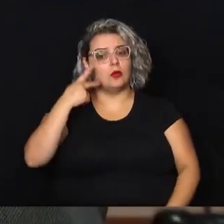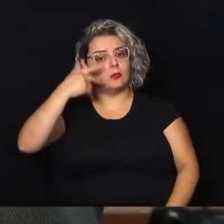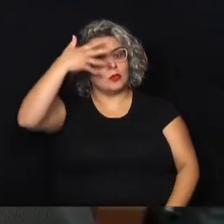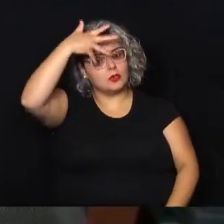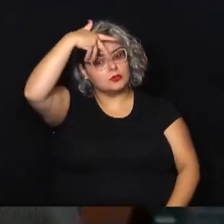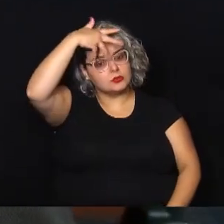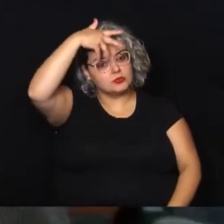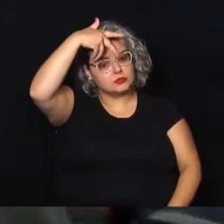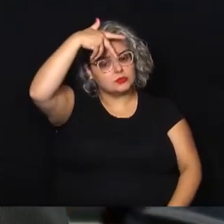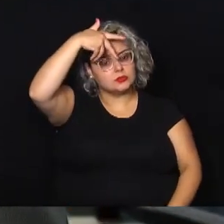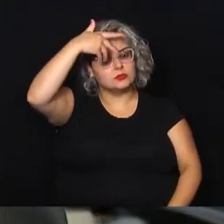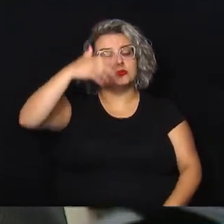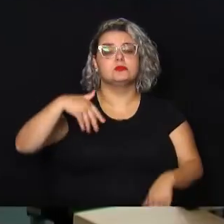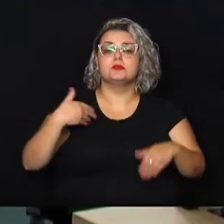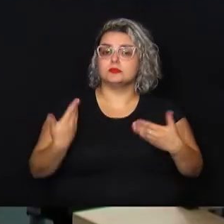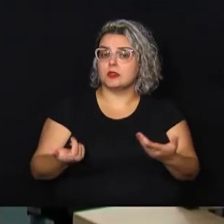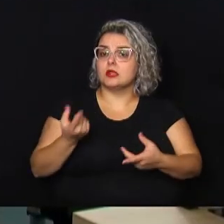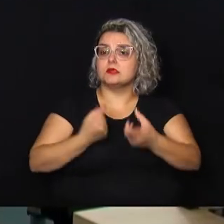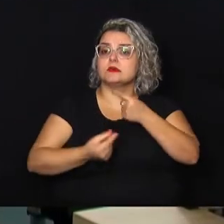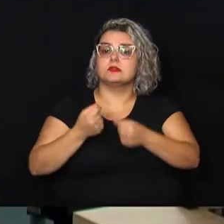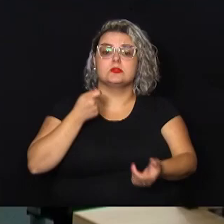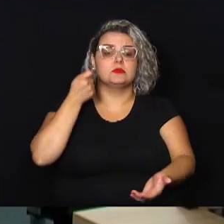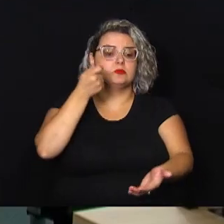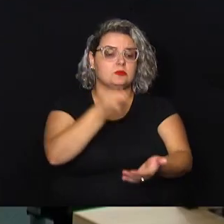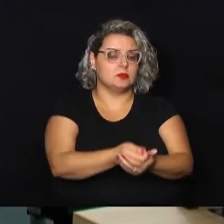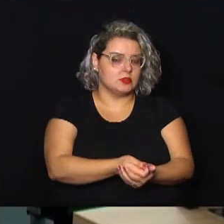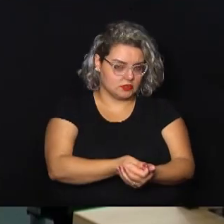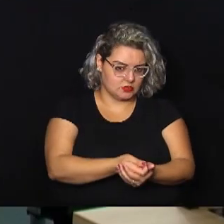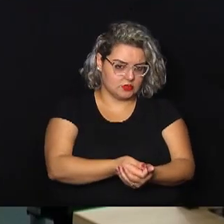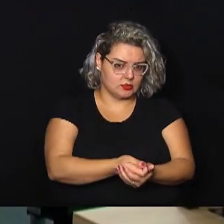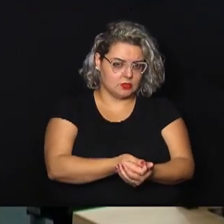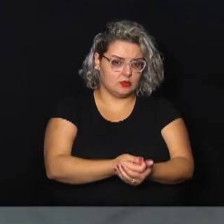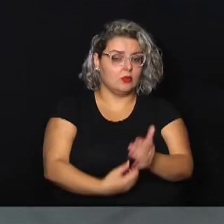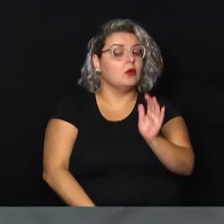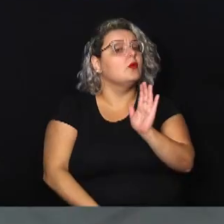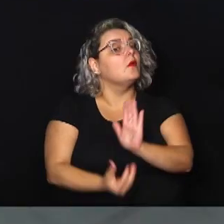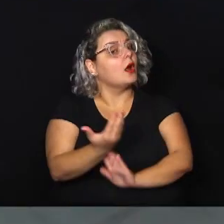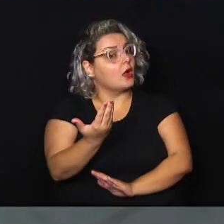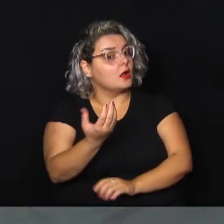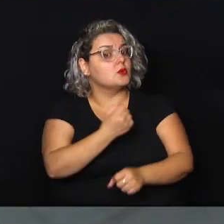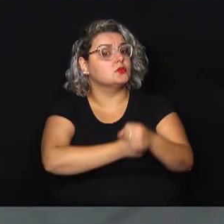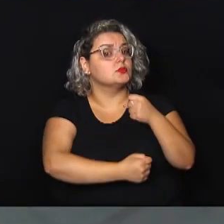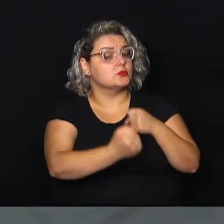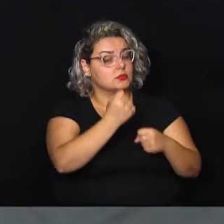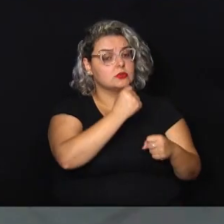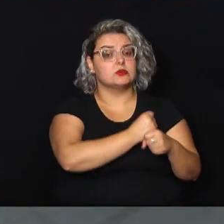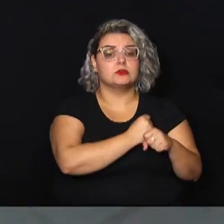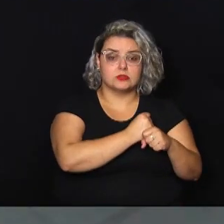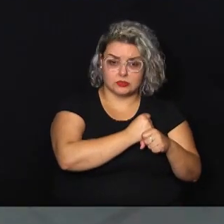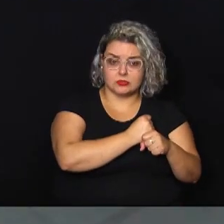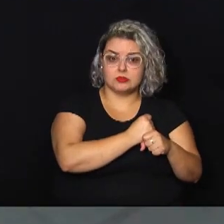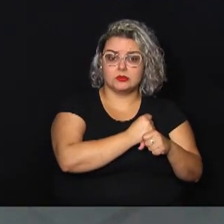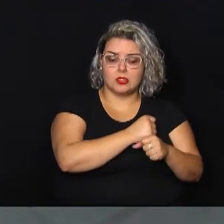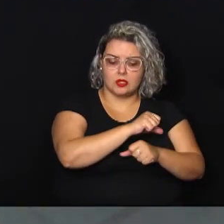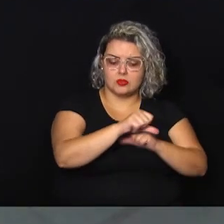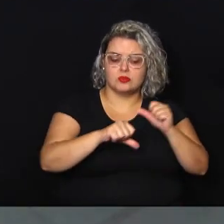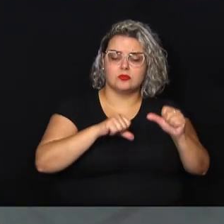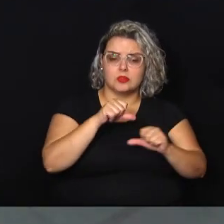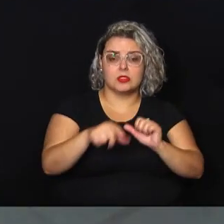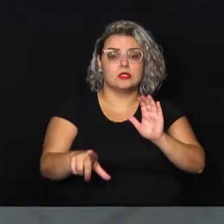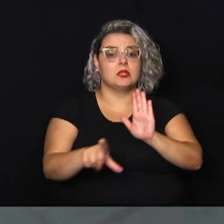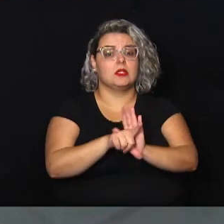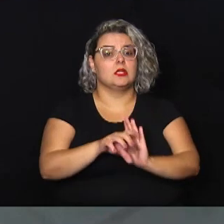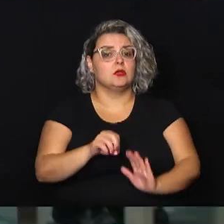Farmadique, através das emendas impositivas que foram criadas no ano passado por meio de uma alteração na lei